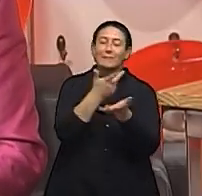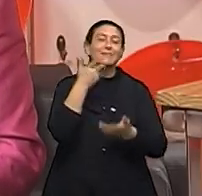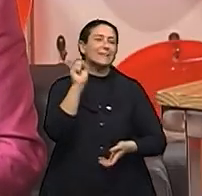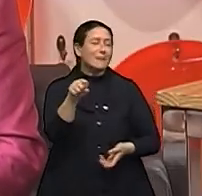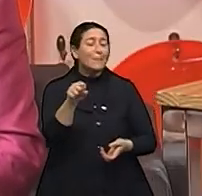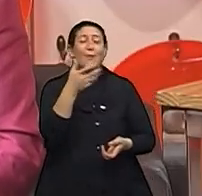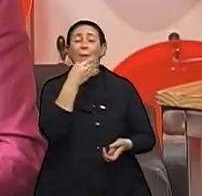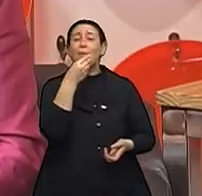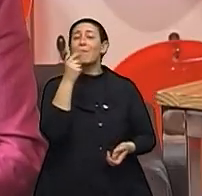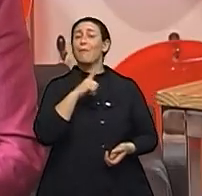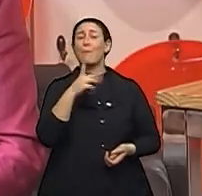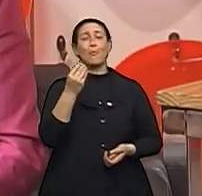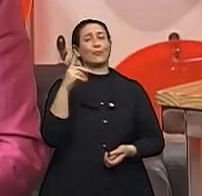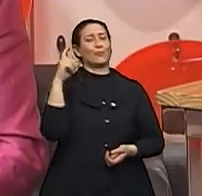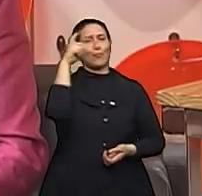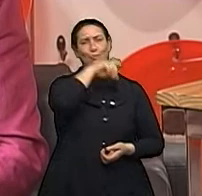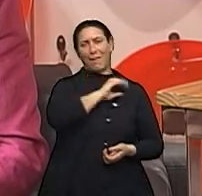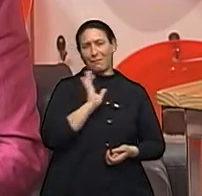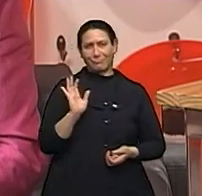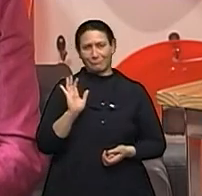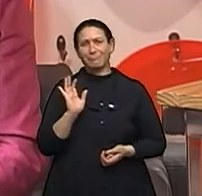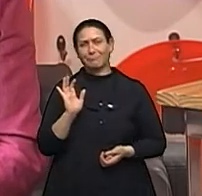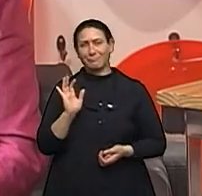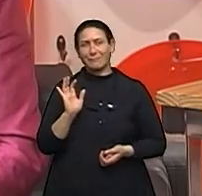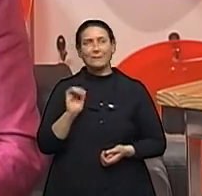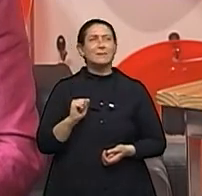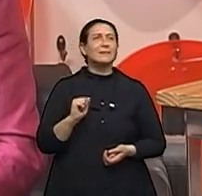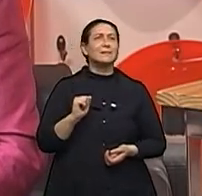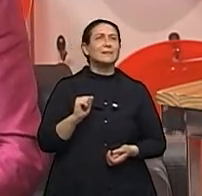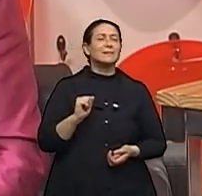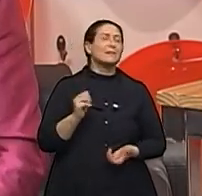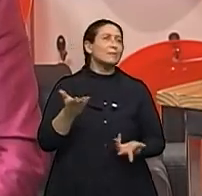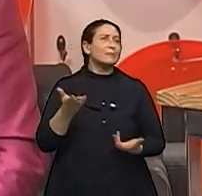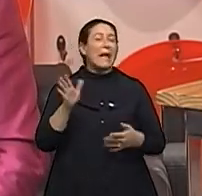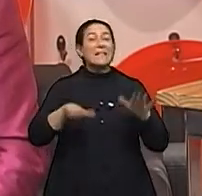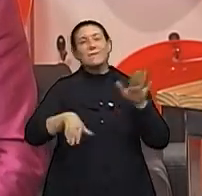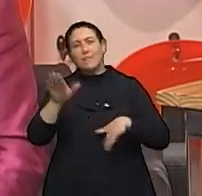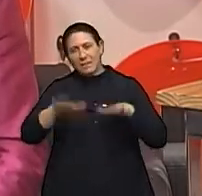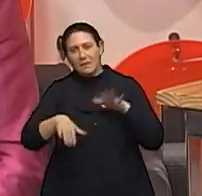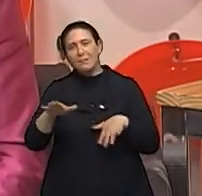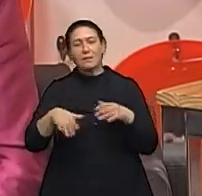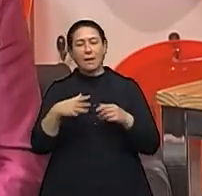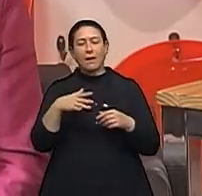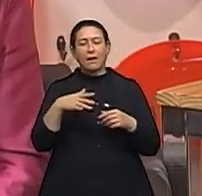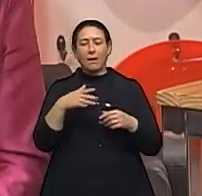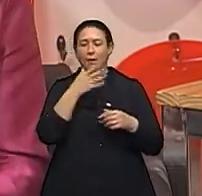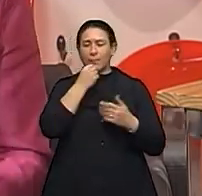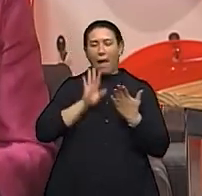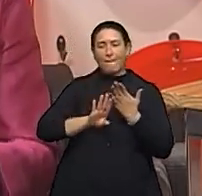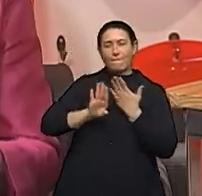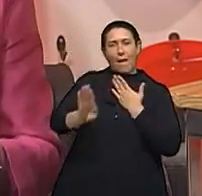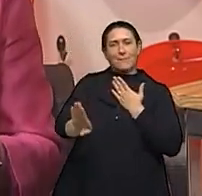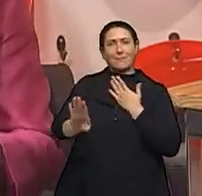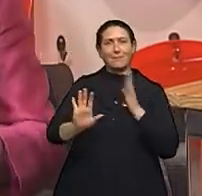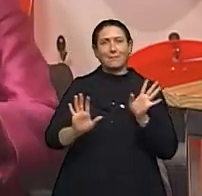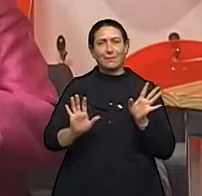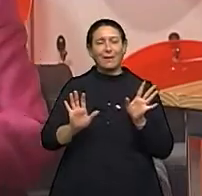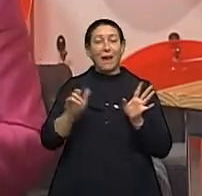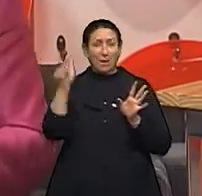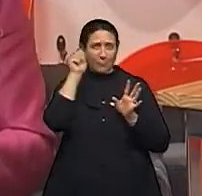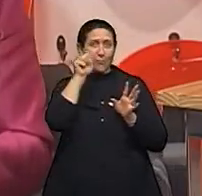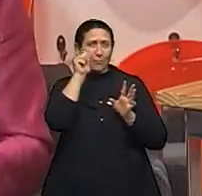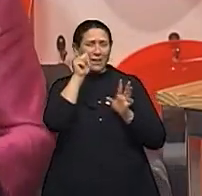dificuldade e ela aumenta se eles ficam afastados. Então, às vezes, as próprias mulheres querem